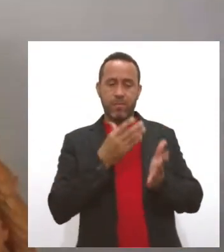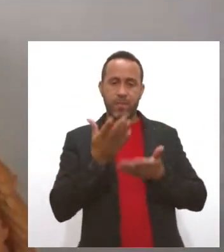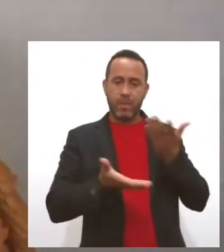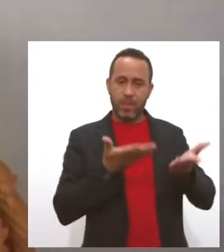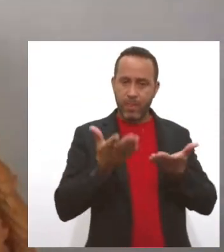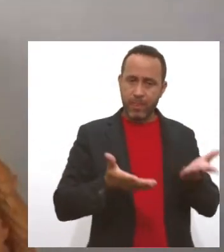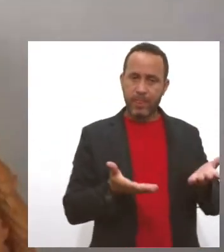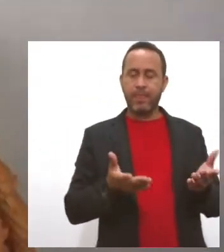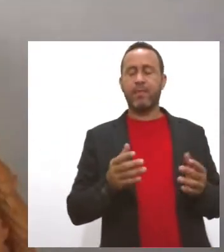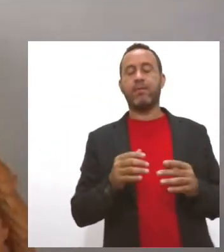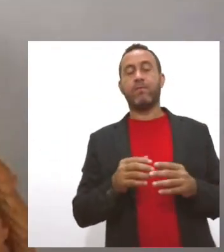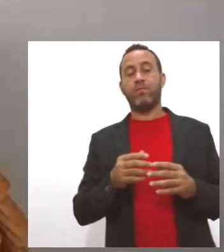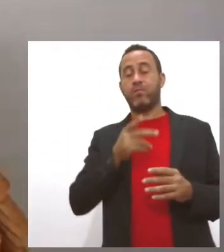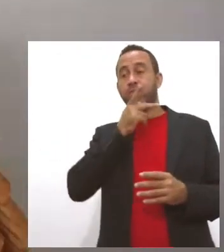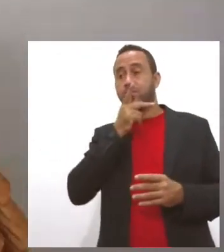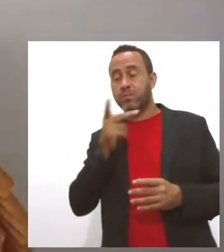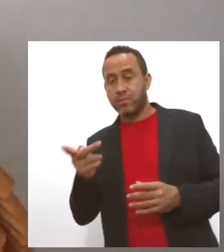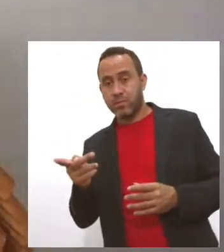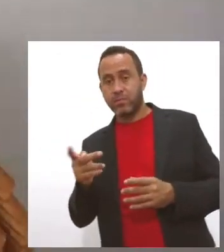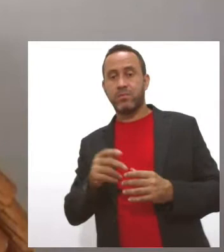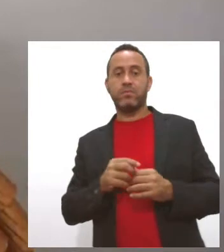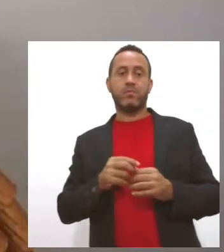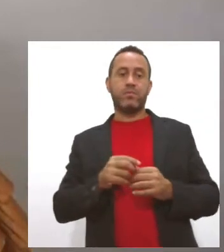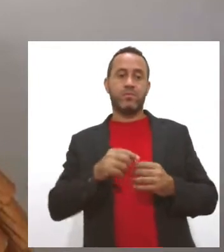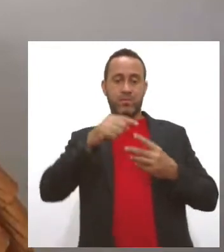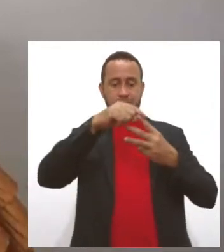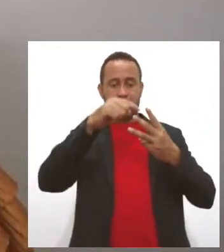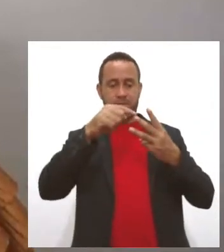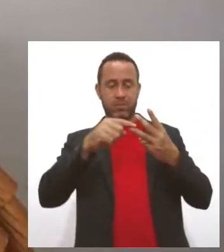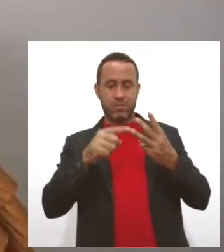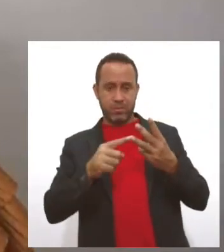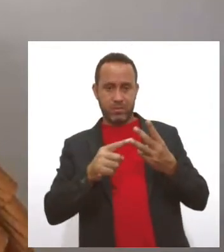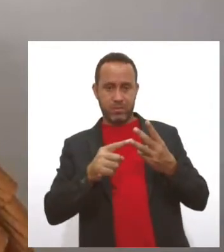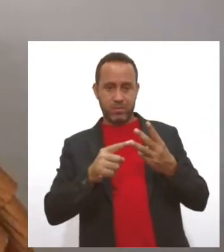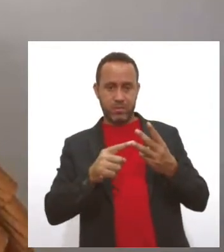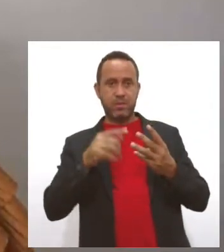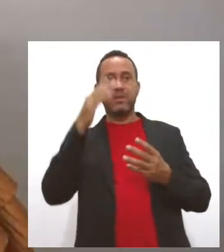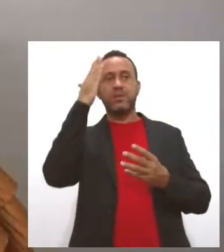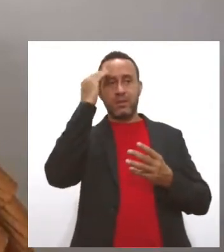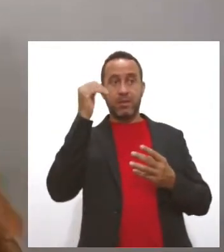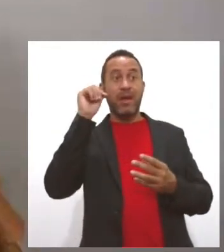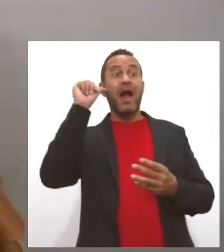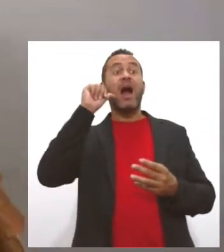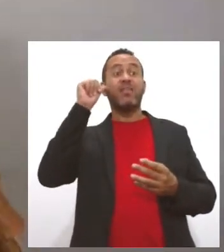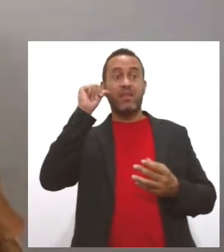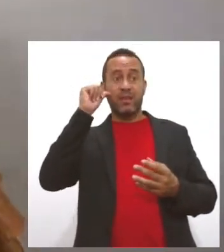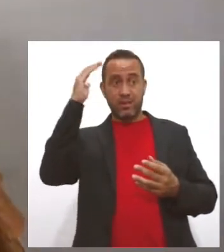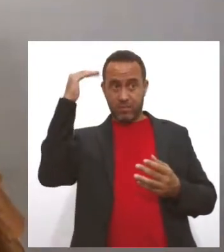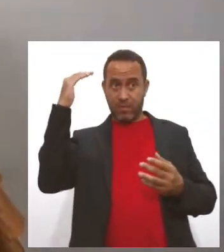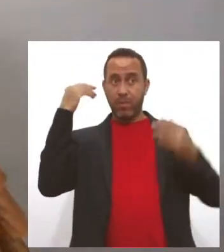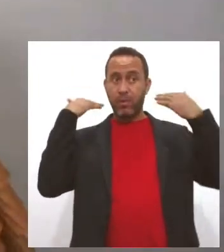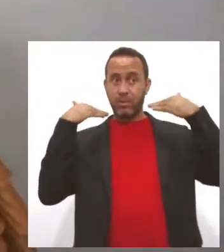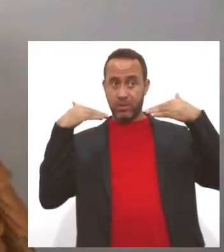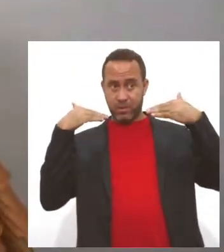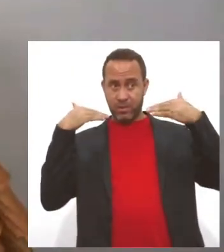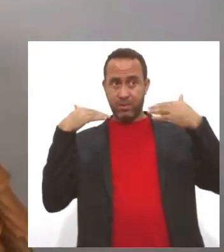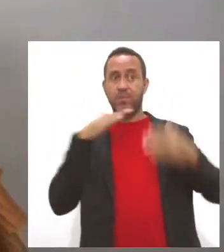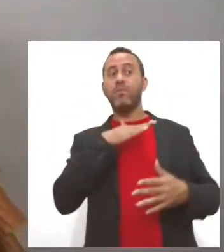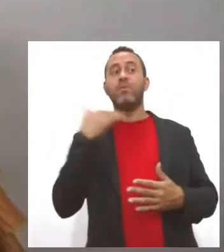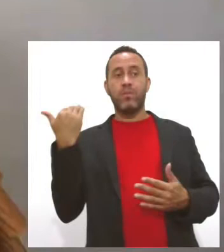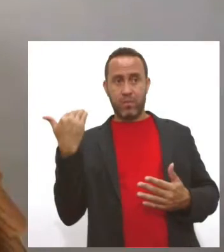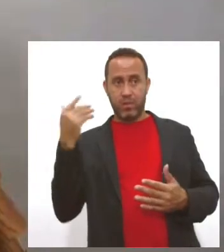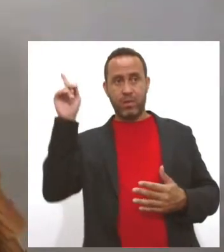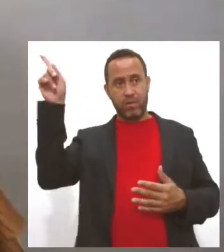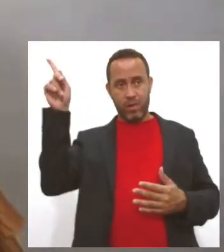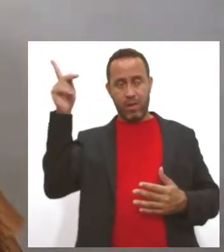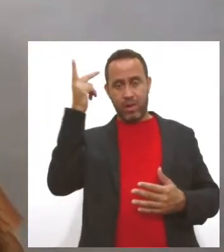receberam visitas, como aconteceu com a atriz Nissete Bruna. A gente sabe que, realmente, todo o cuidado relacionado à Covid-19 é